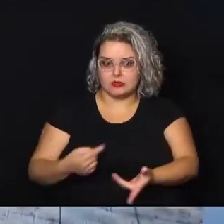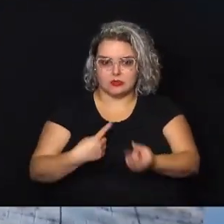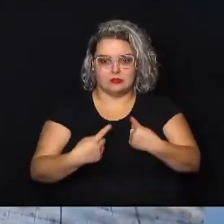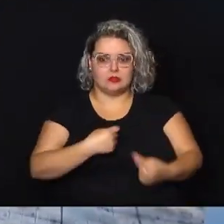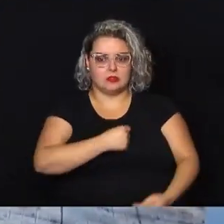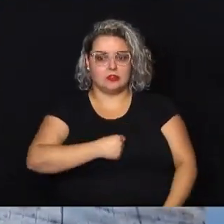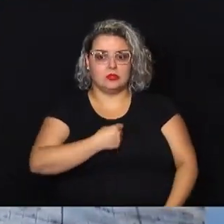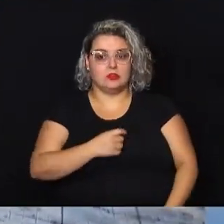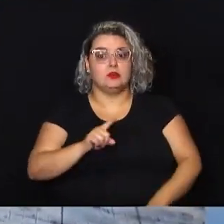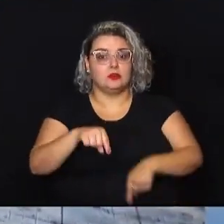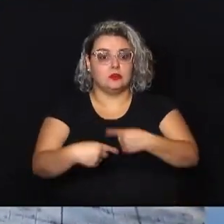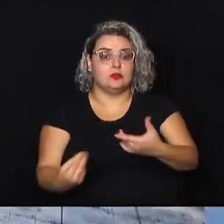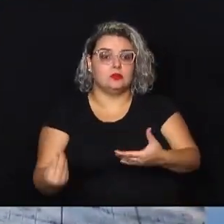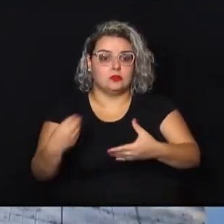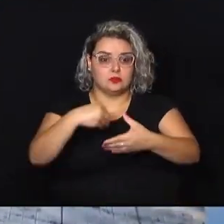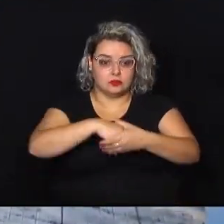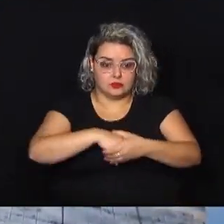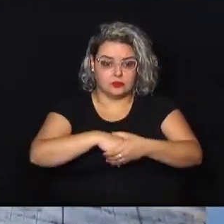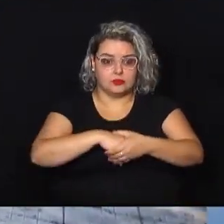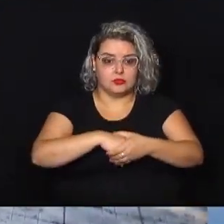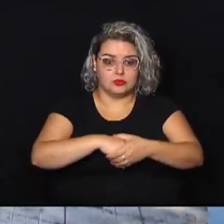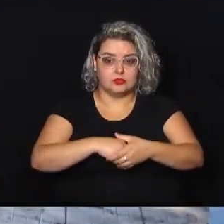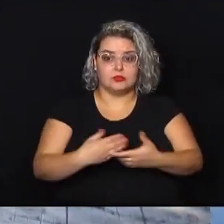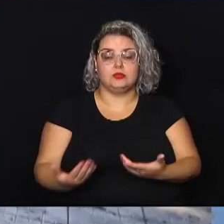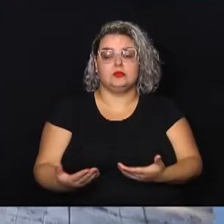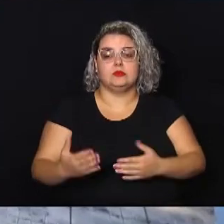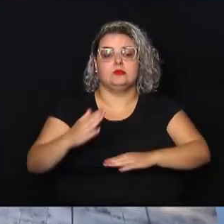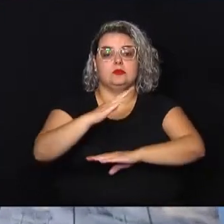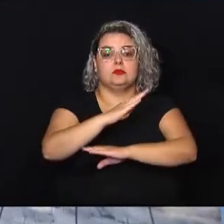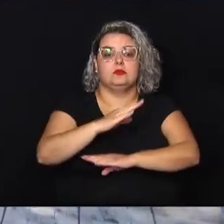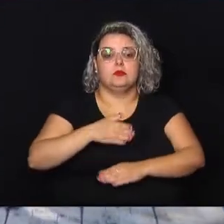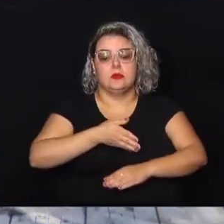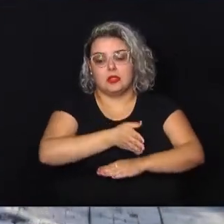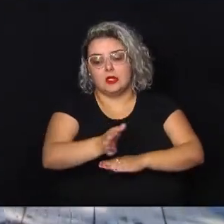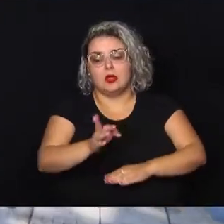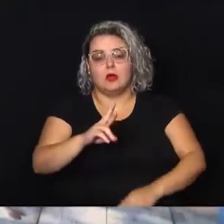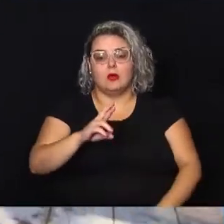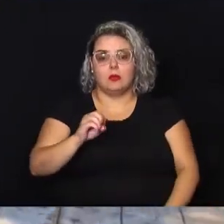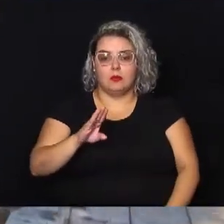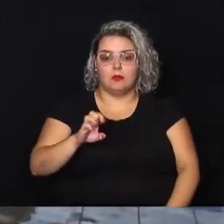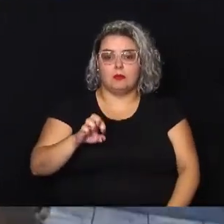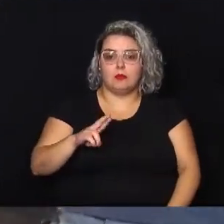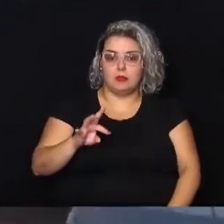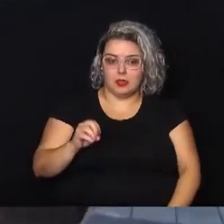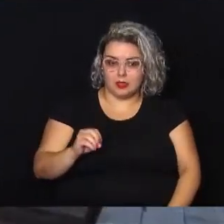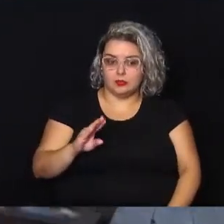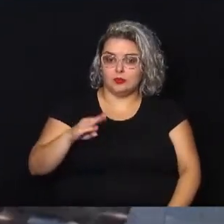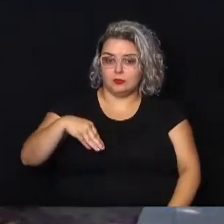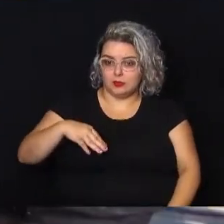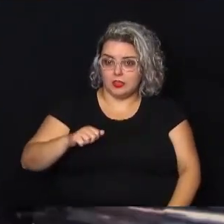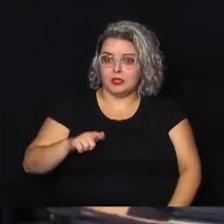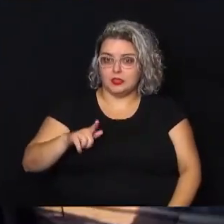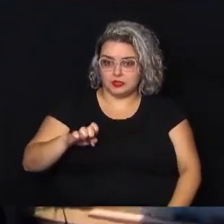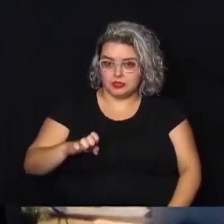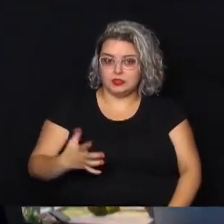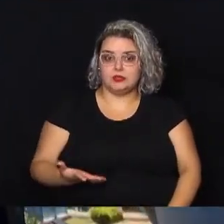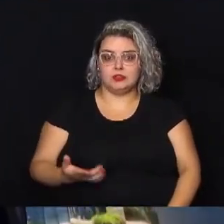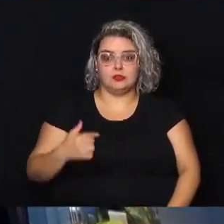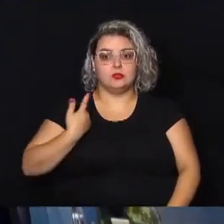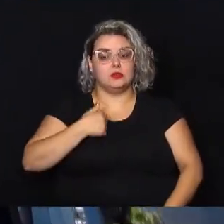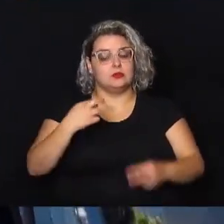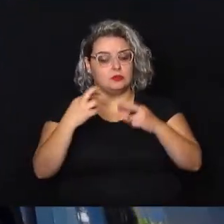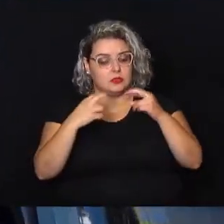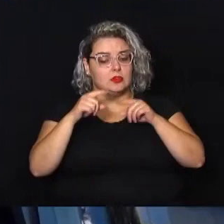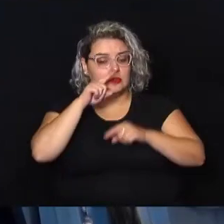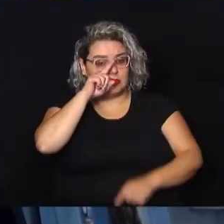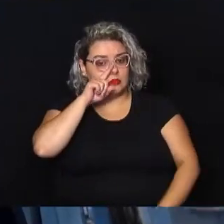interno de veículos, que é entrada pela Roberto Mangi, que também tem um risco, a gente avalia com risco. Então, foi feito